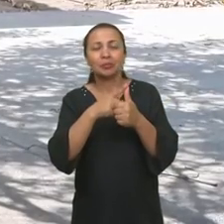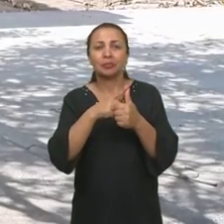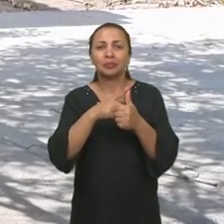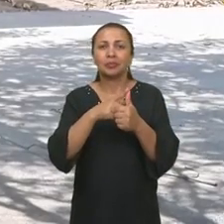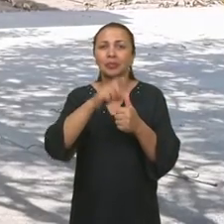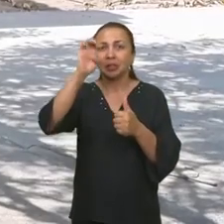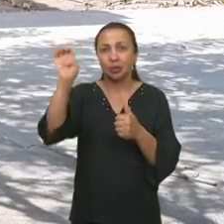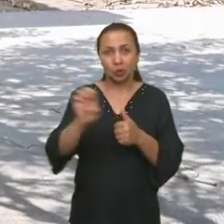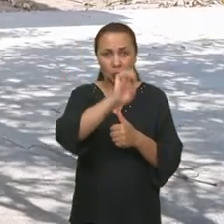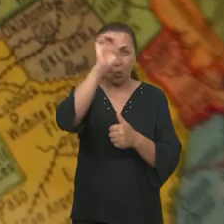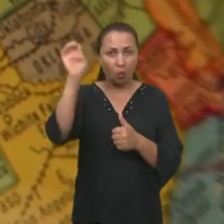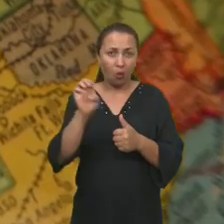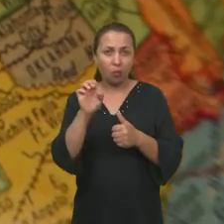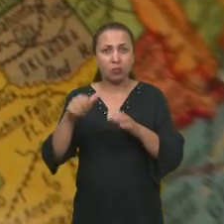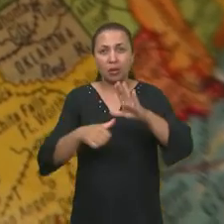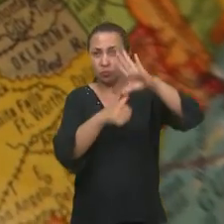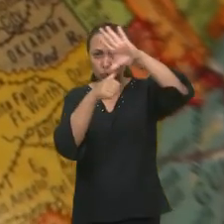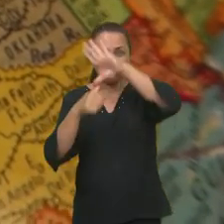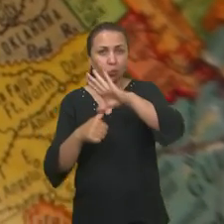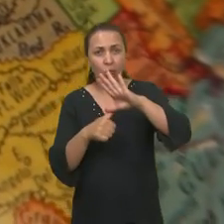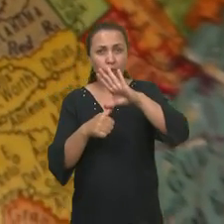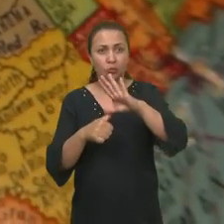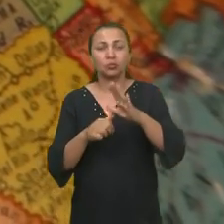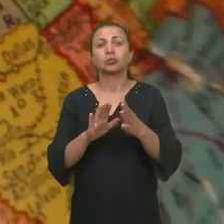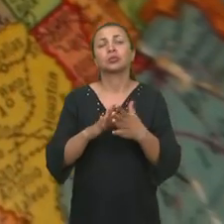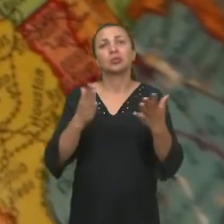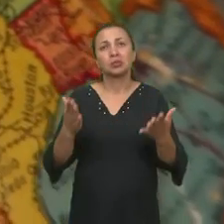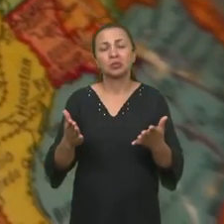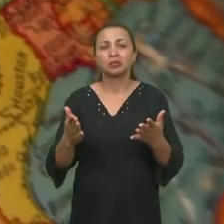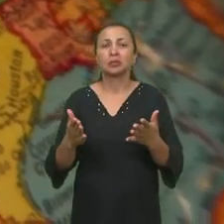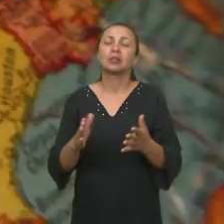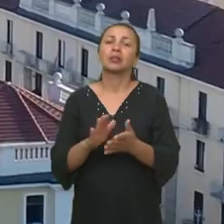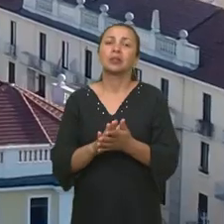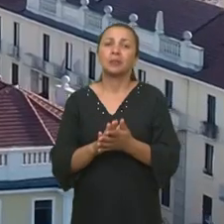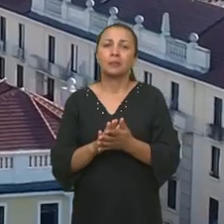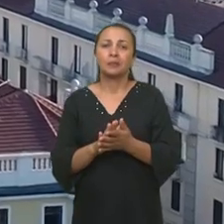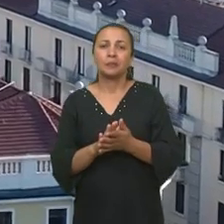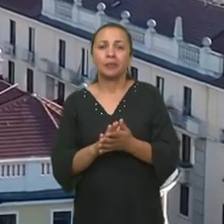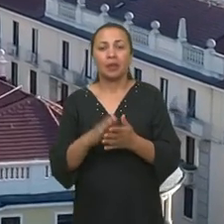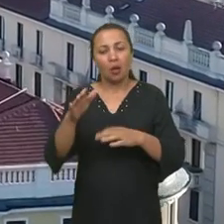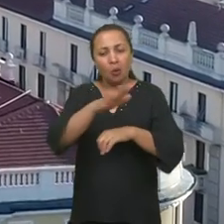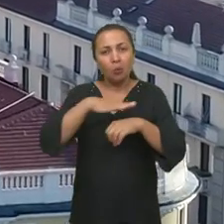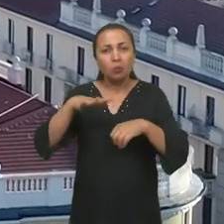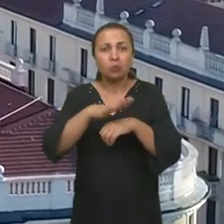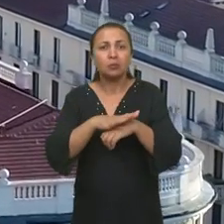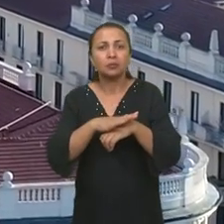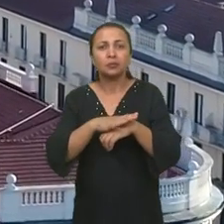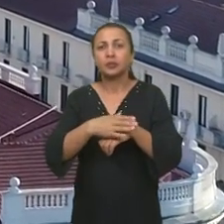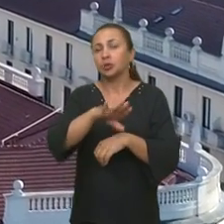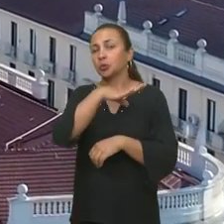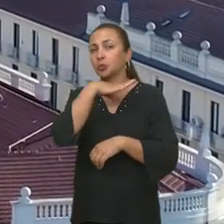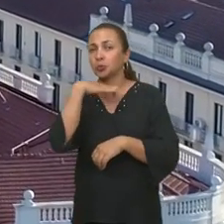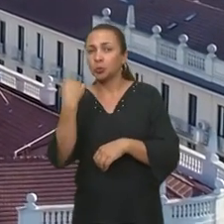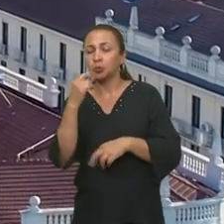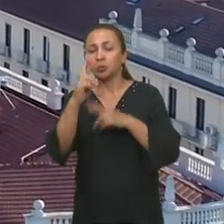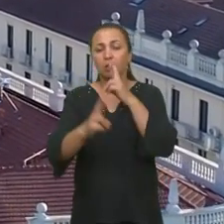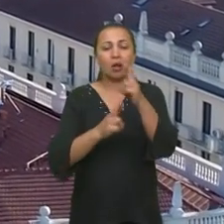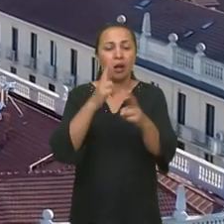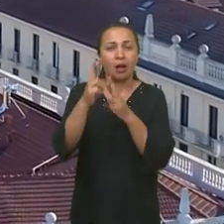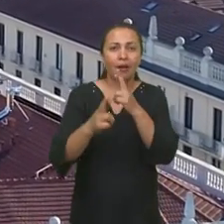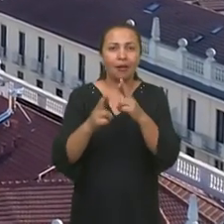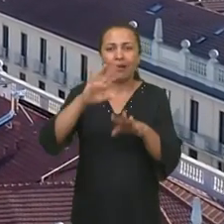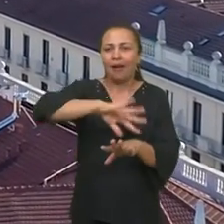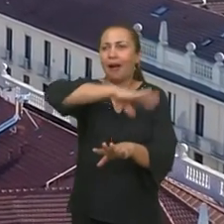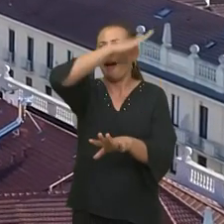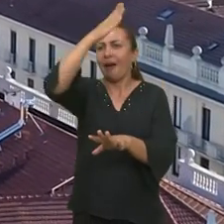principalmente do Hemisfério Norte, então, na América do Norte e na Europa, sobre a mortalidade